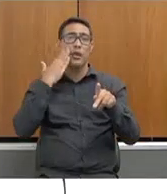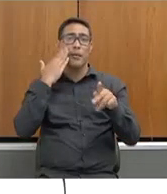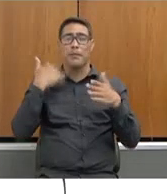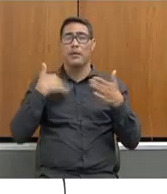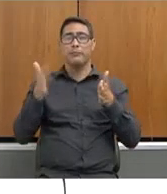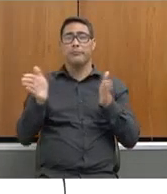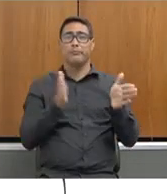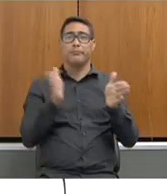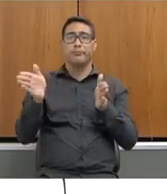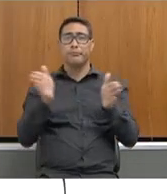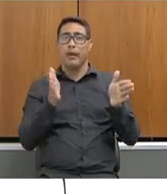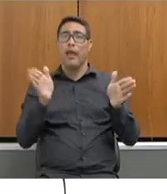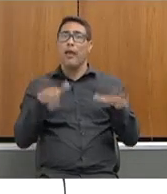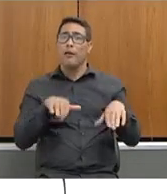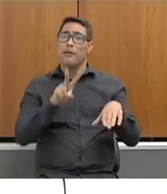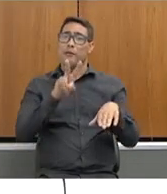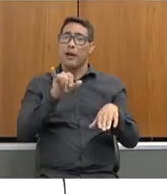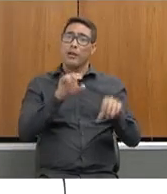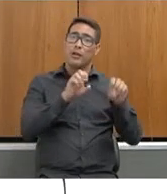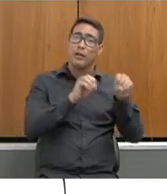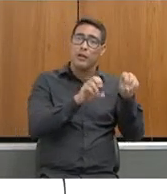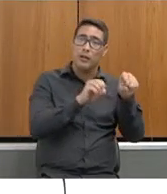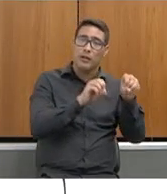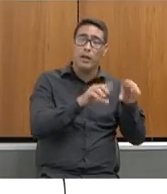deve se lecionar em sala de aula